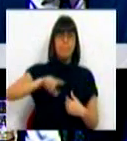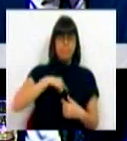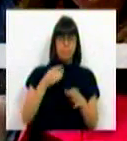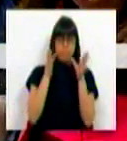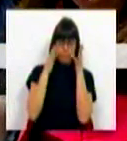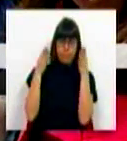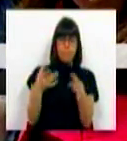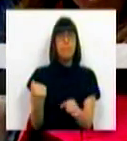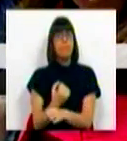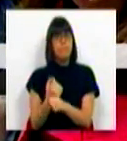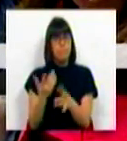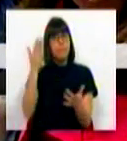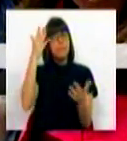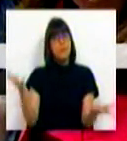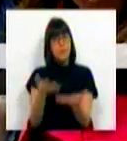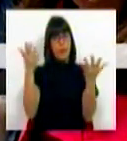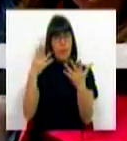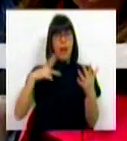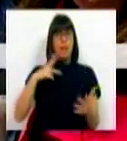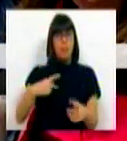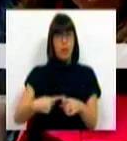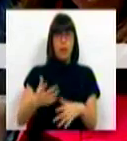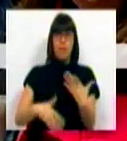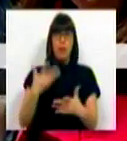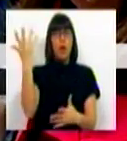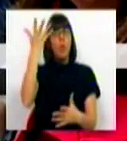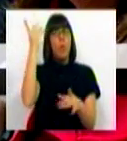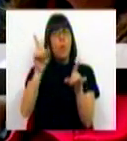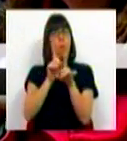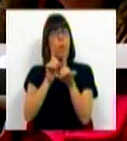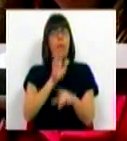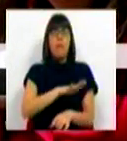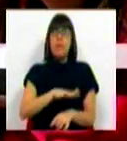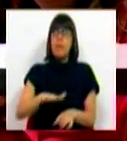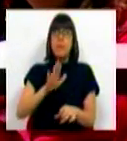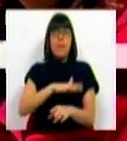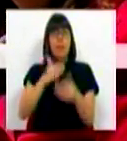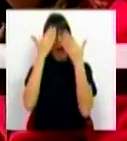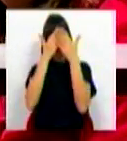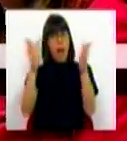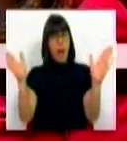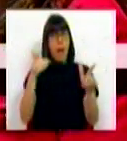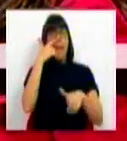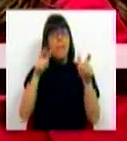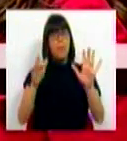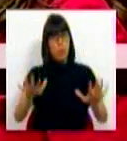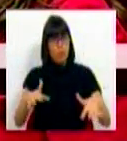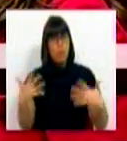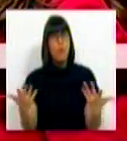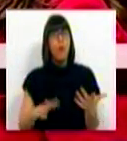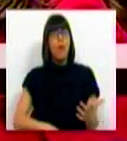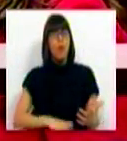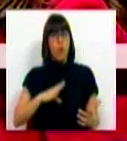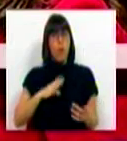num sistema que estimula em Portugal uma cultura de ciência aberta para que as pessoas possam ter